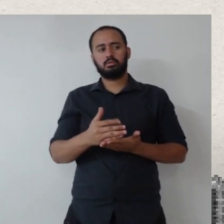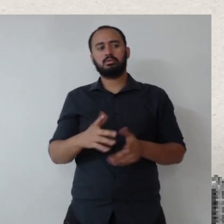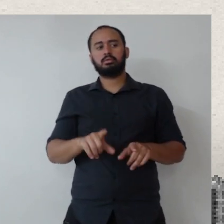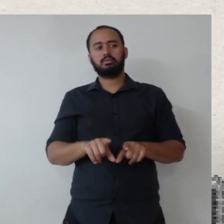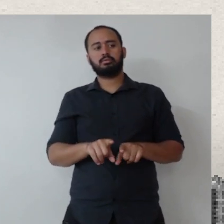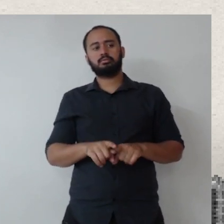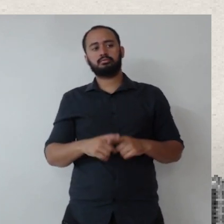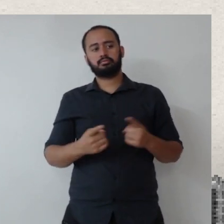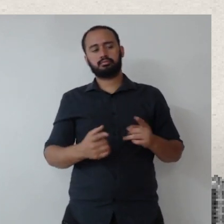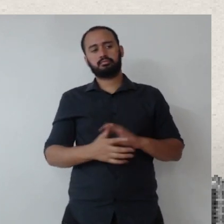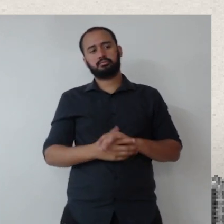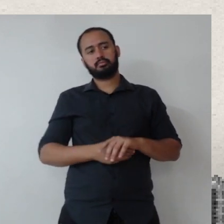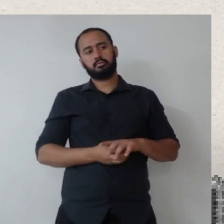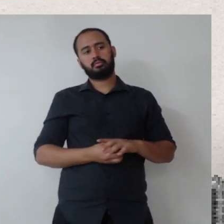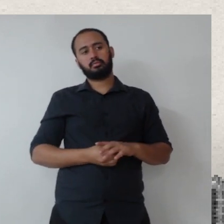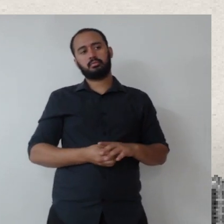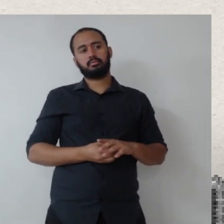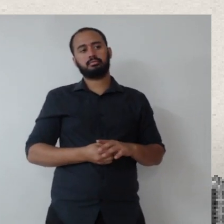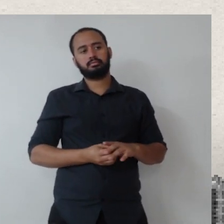estão nos guias.